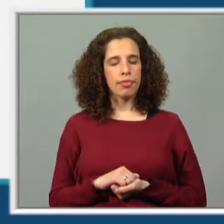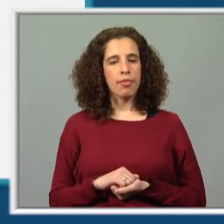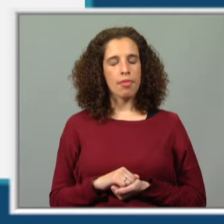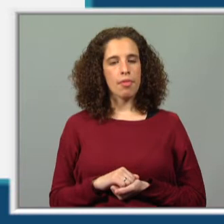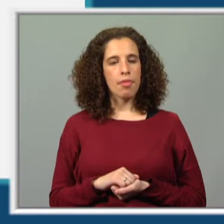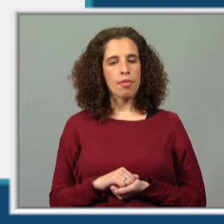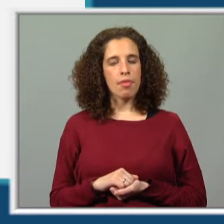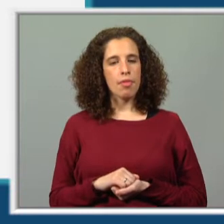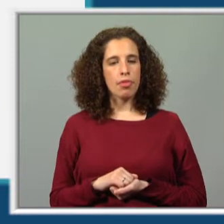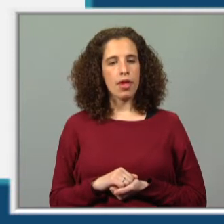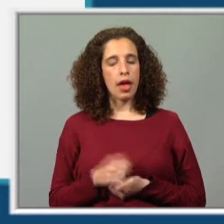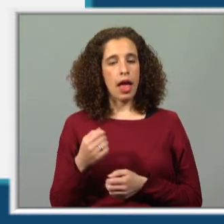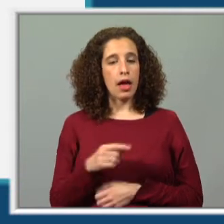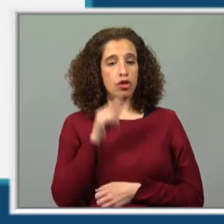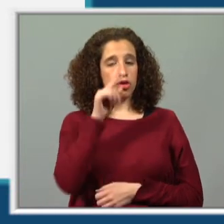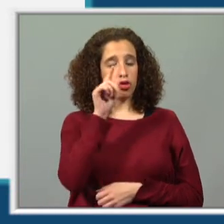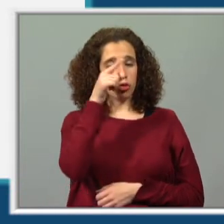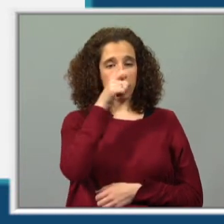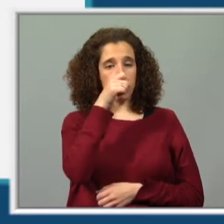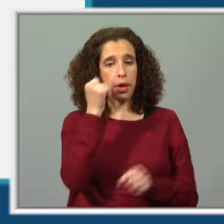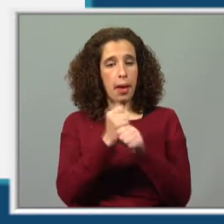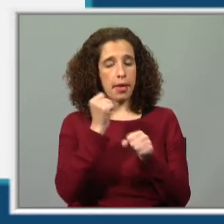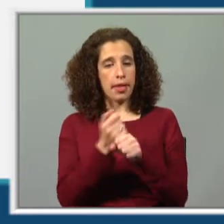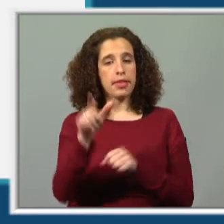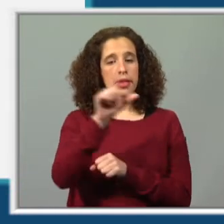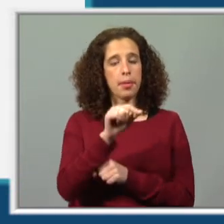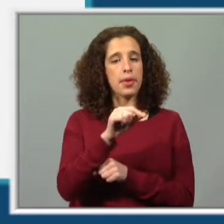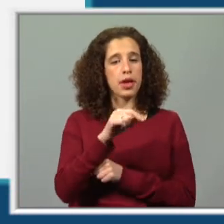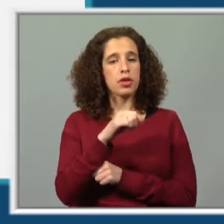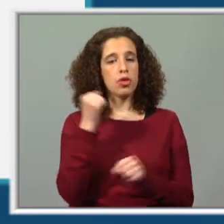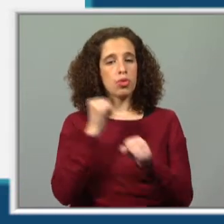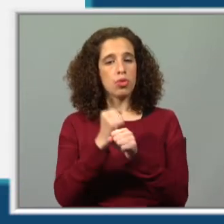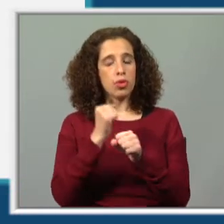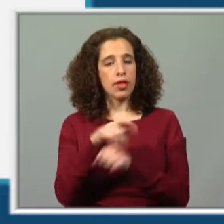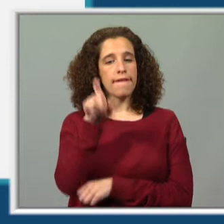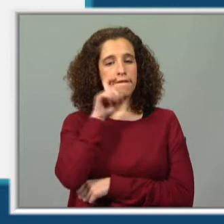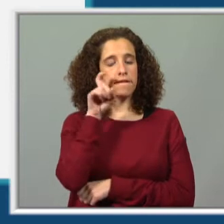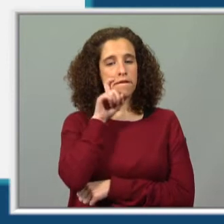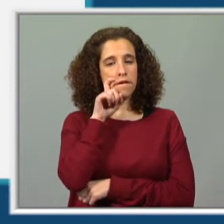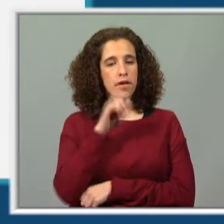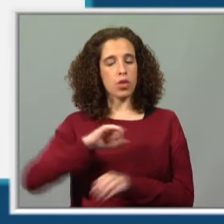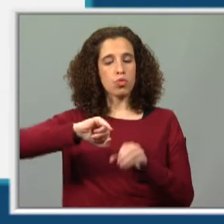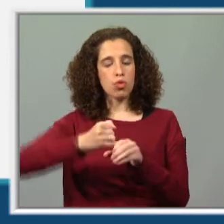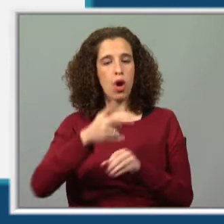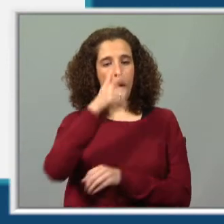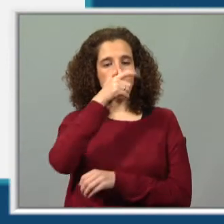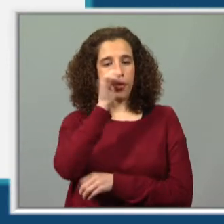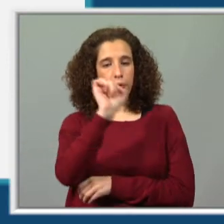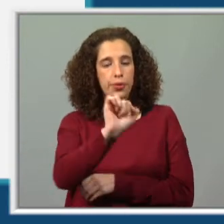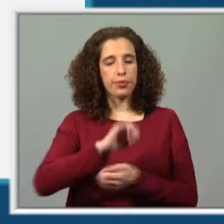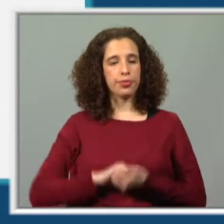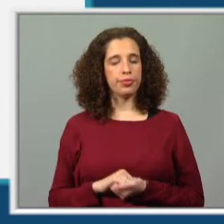afirmação. As obreiras têm também a função de defesa do formigueiro.